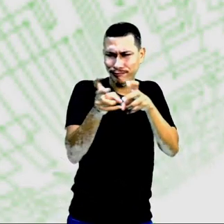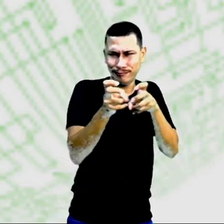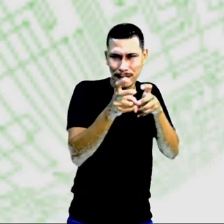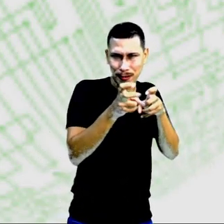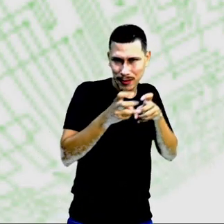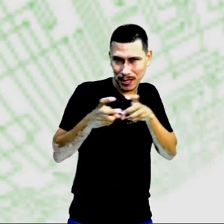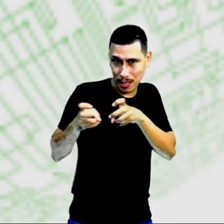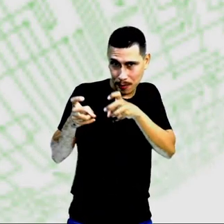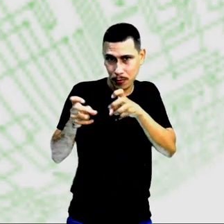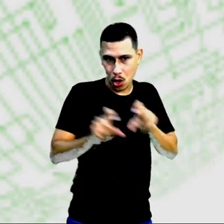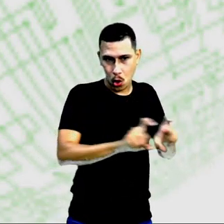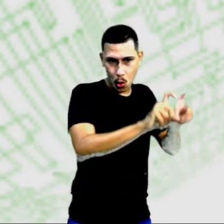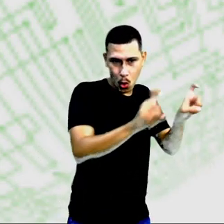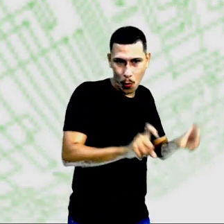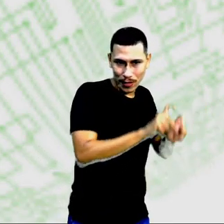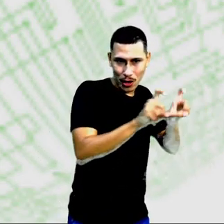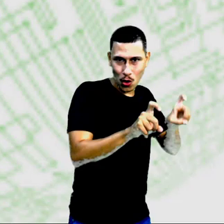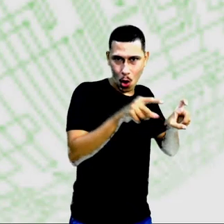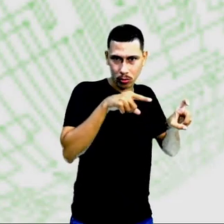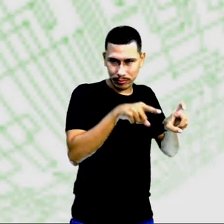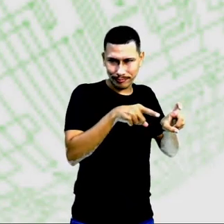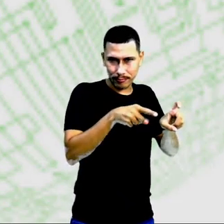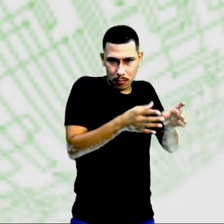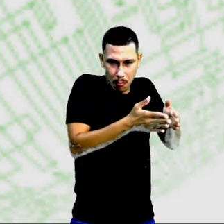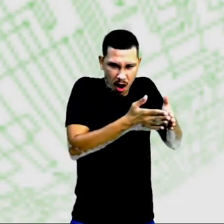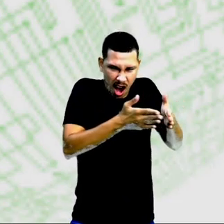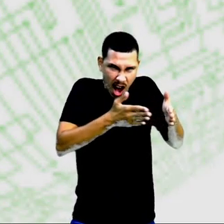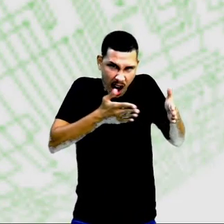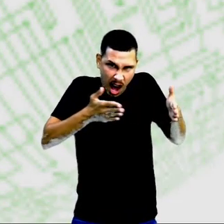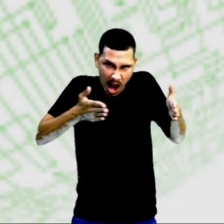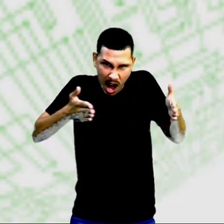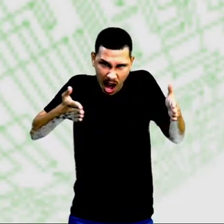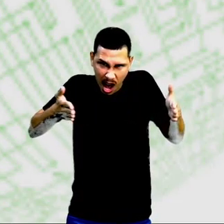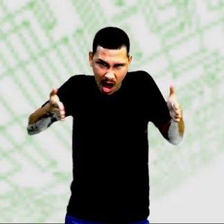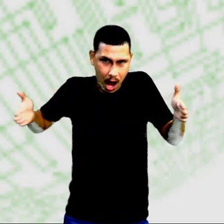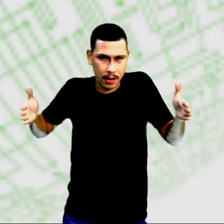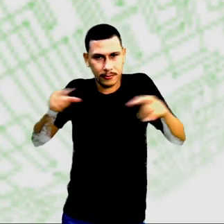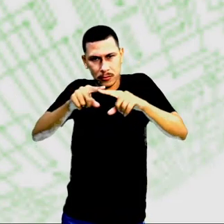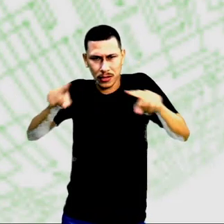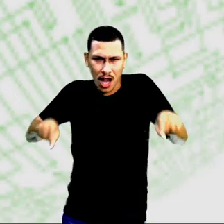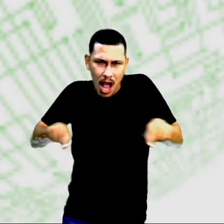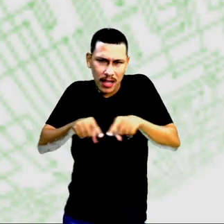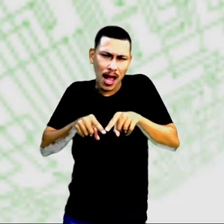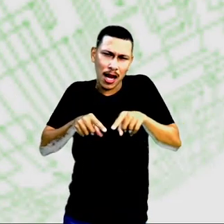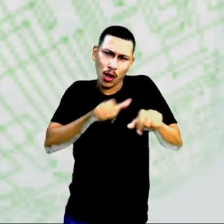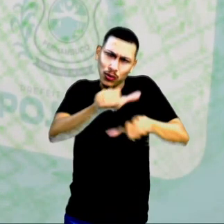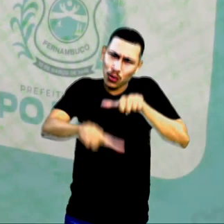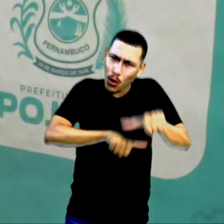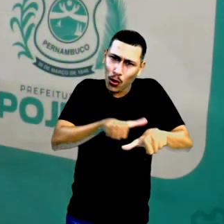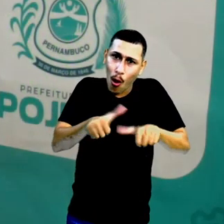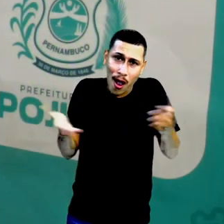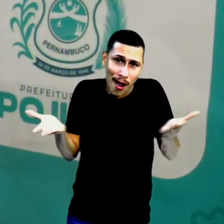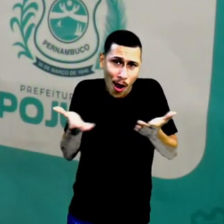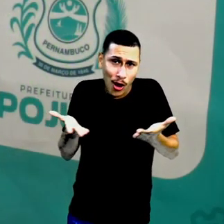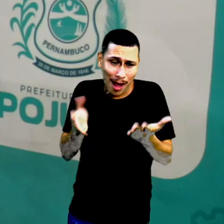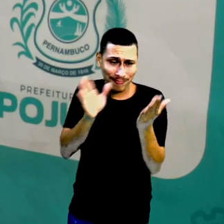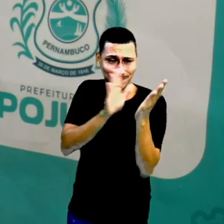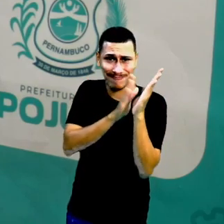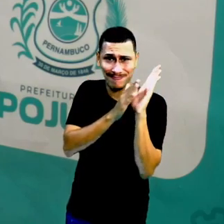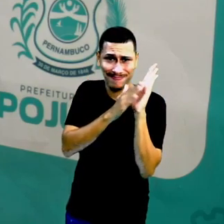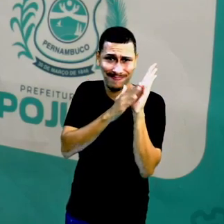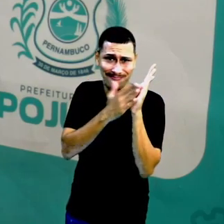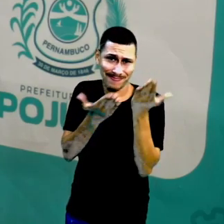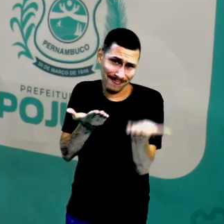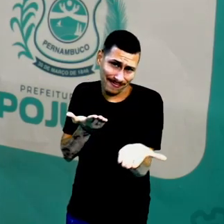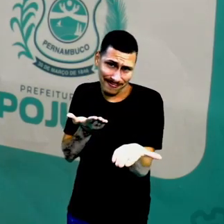de um computador que era tamanho de uma sala, ela veio caber em onde? Na palma da mão.